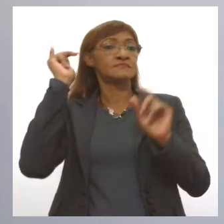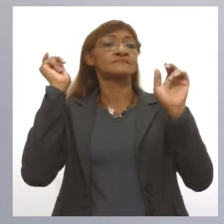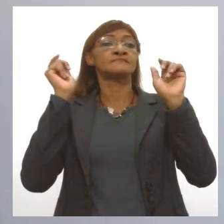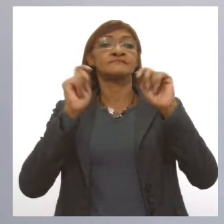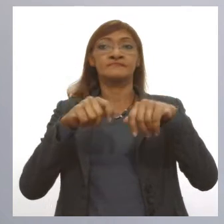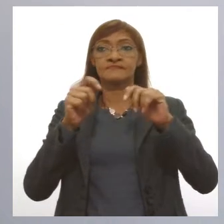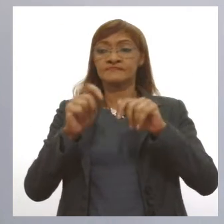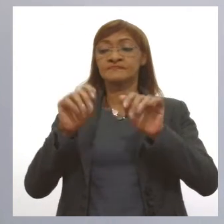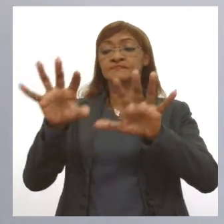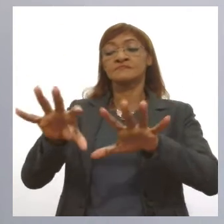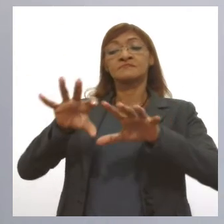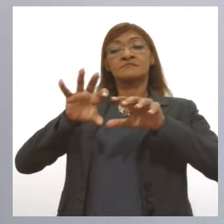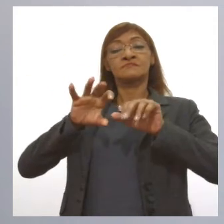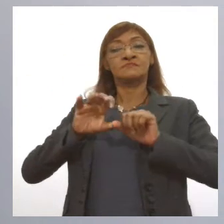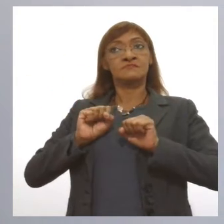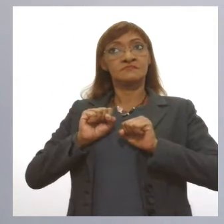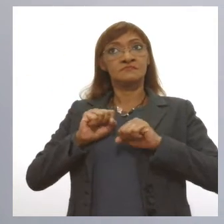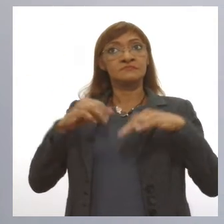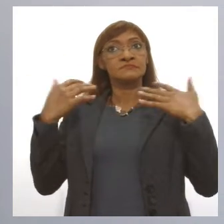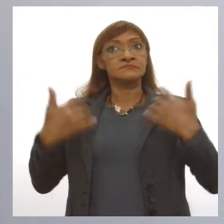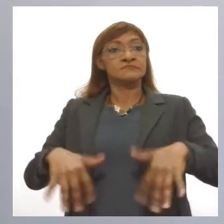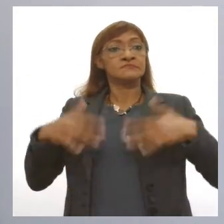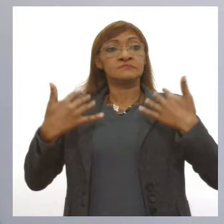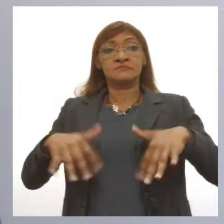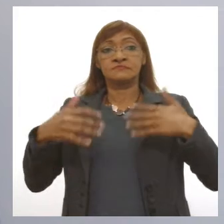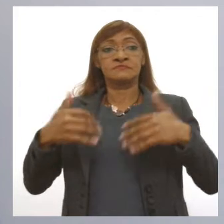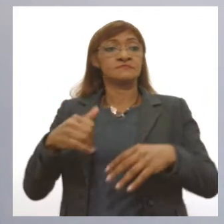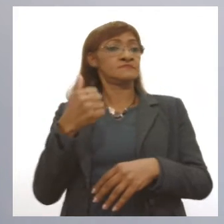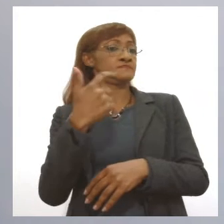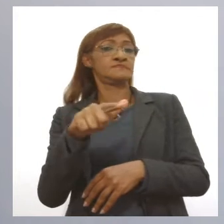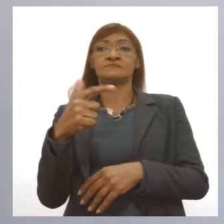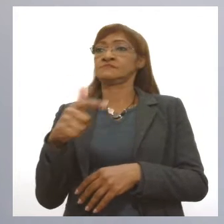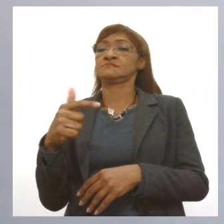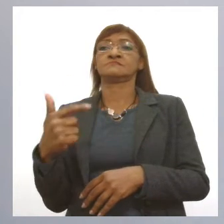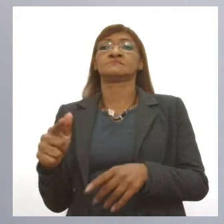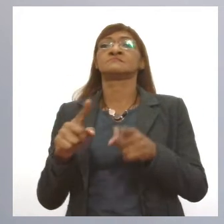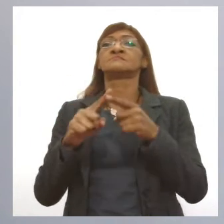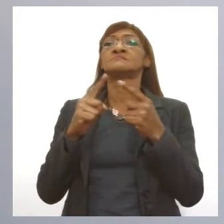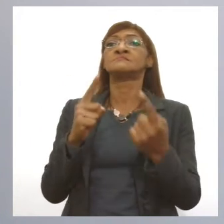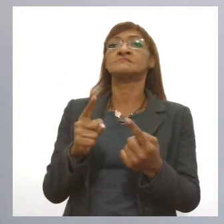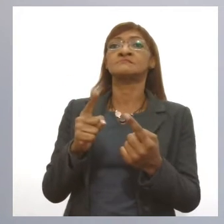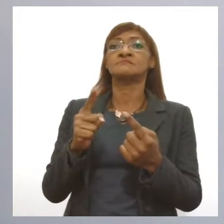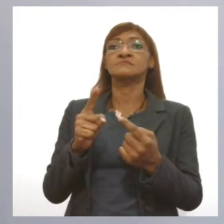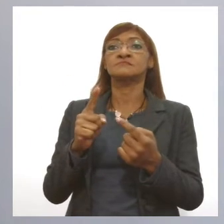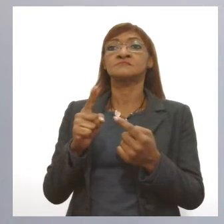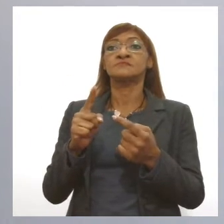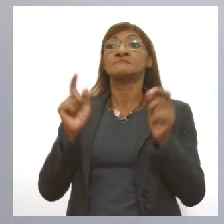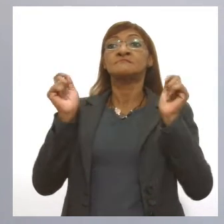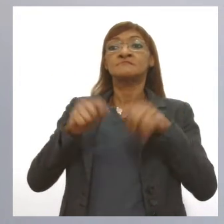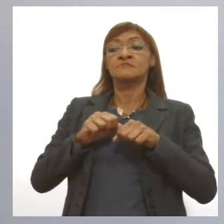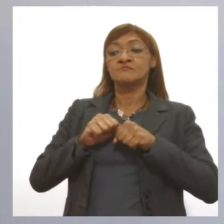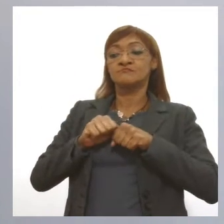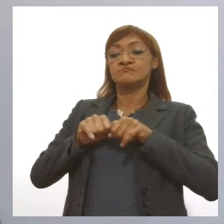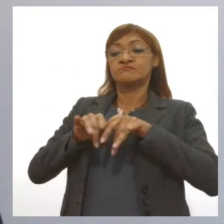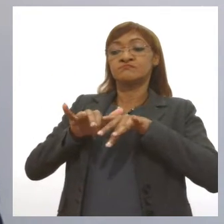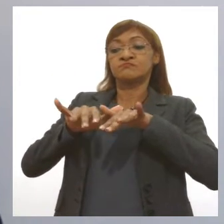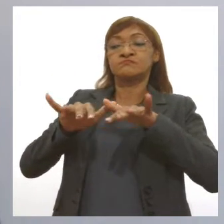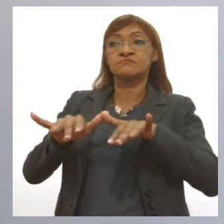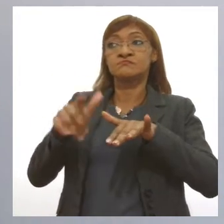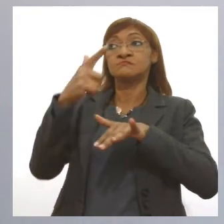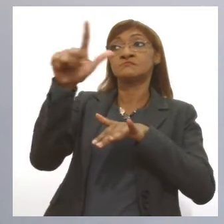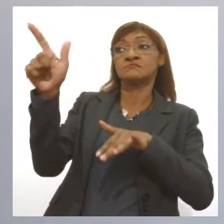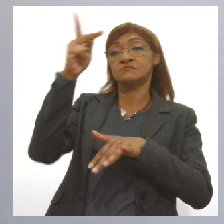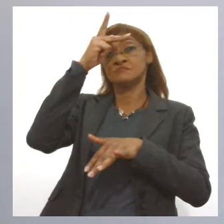não vai ter doença grave, mas a doença, mas ele vai transmitir esse vírus para outra pessoa. Pode transmitir para um adulto, para um